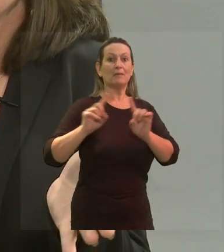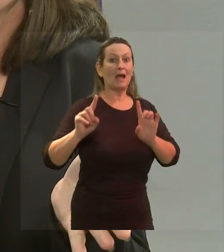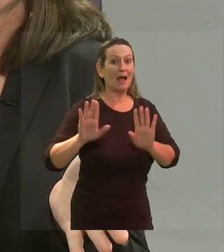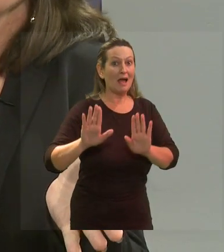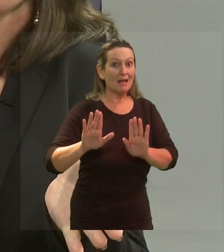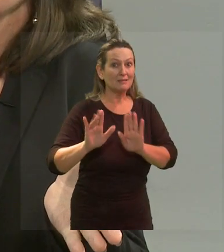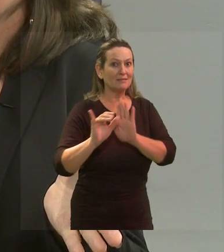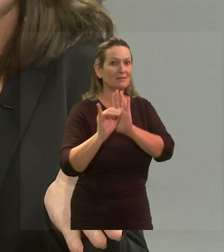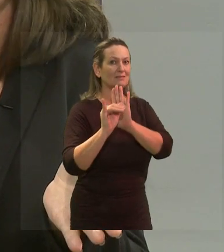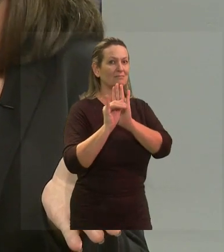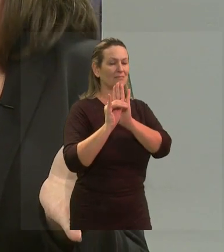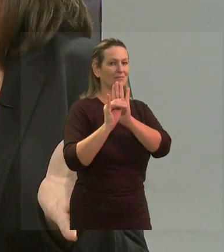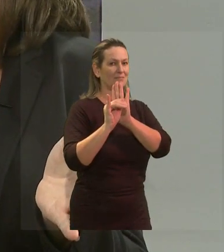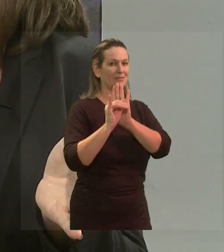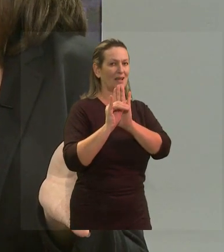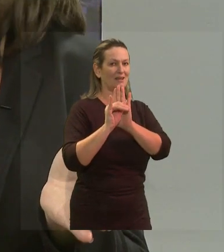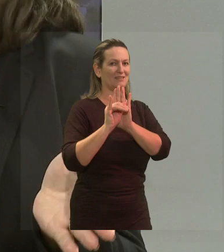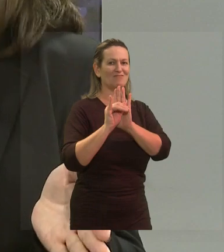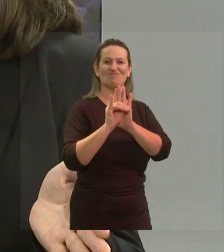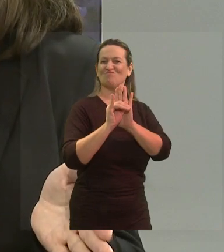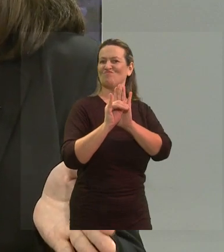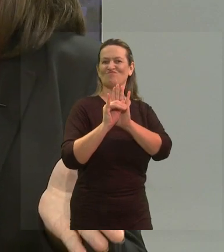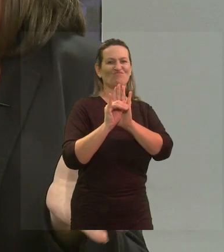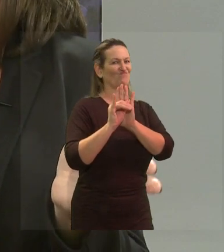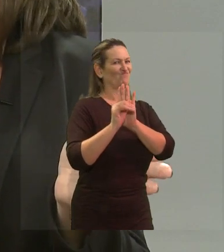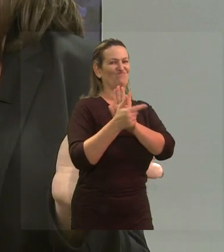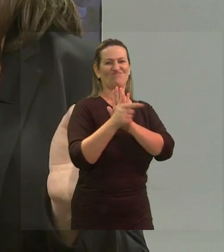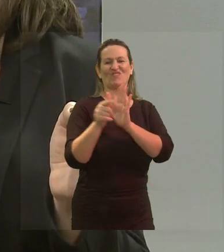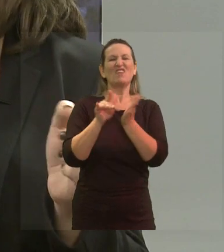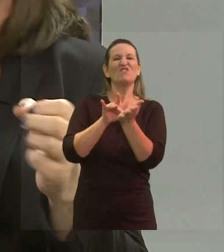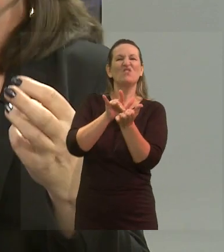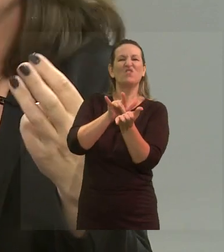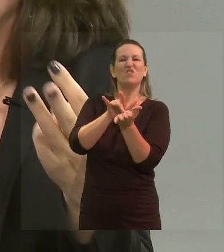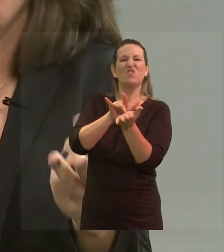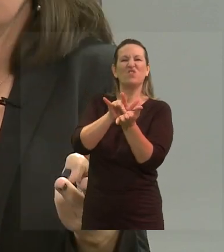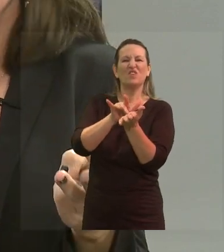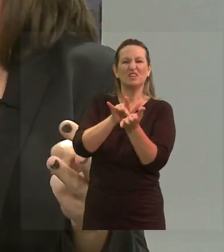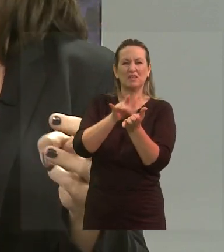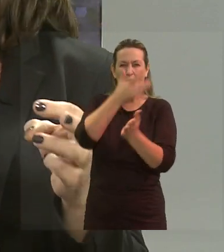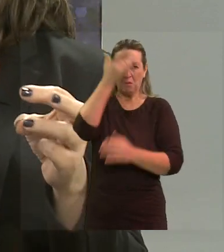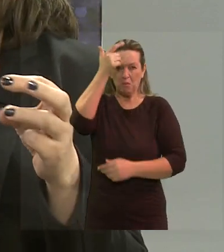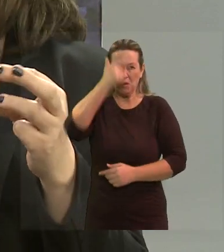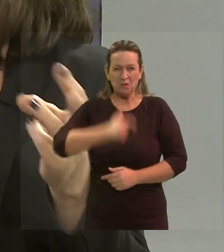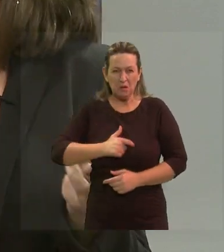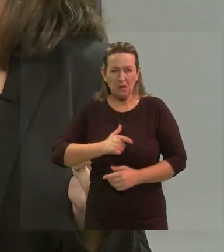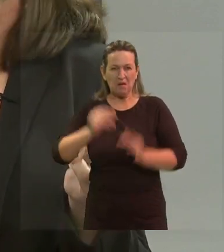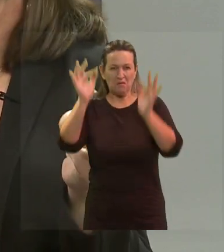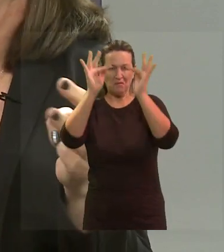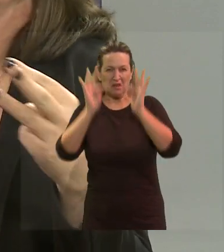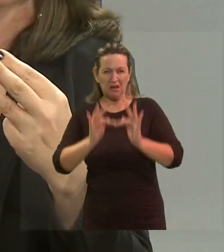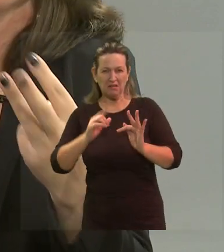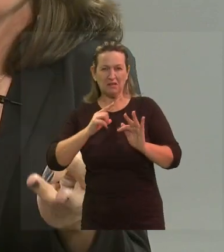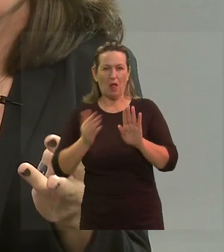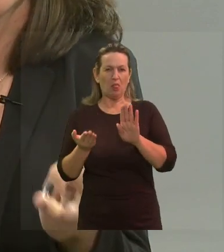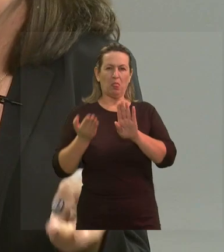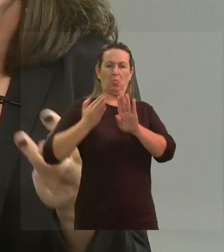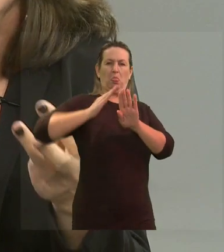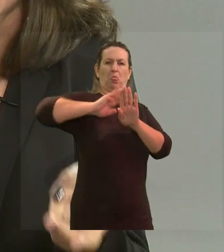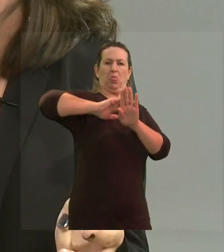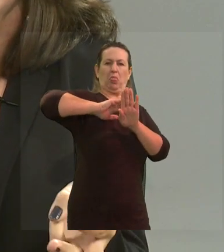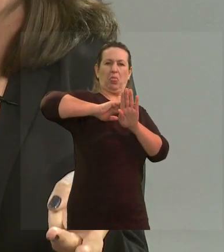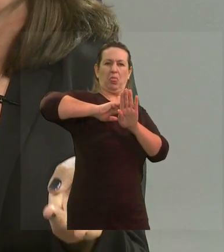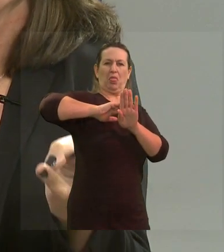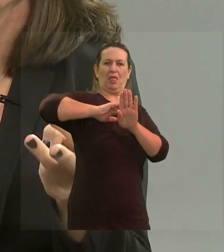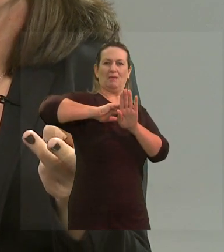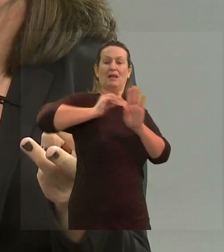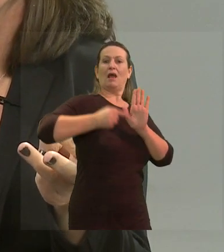maior parte das vezes, ela é, é, não existe, né, a pessoa não é tão feliz, a pessoa não é, mas, por que ela tem essa necessidade de